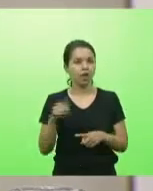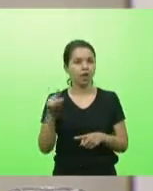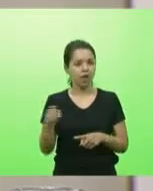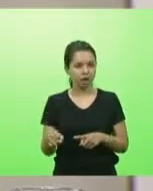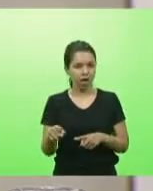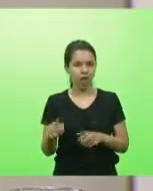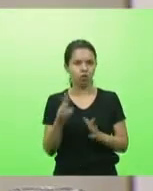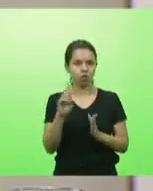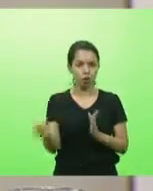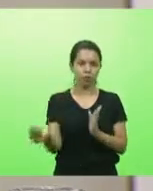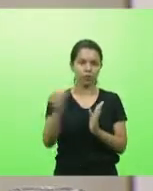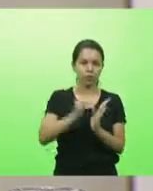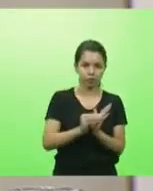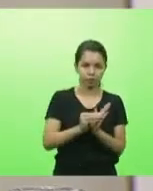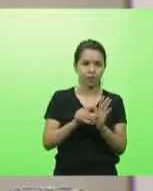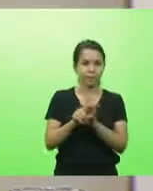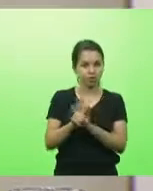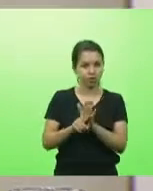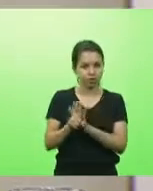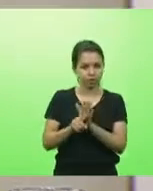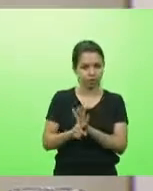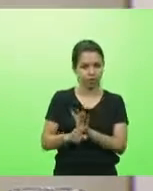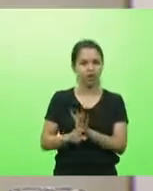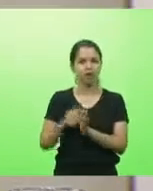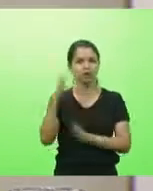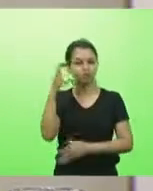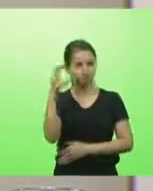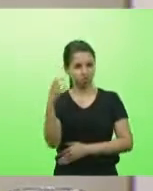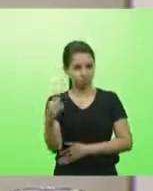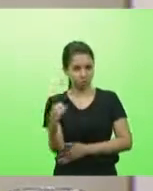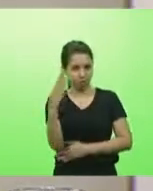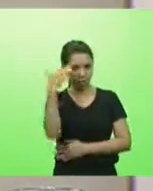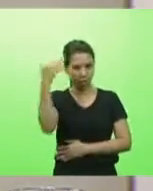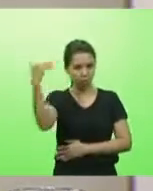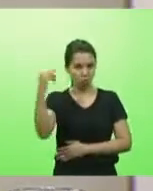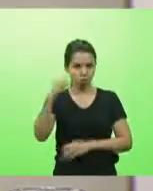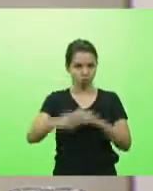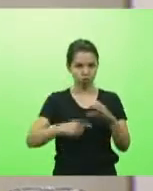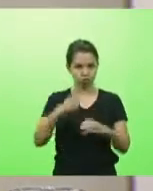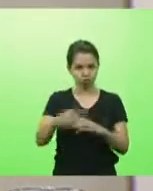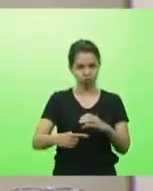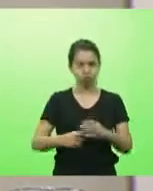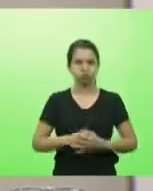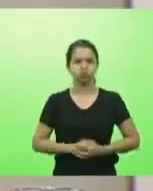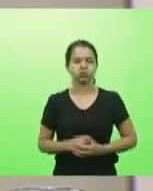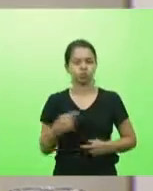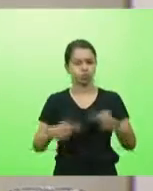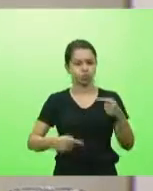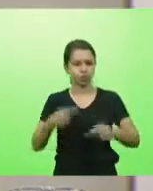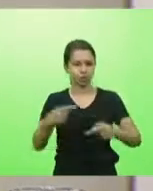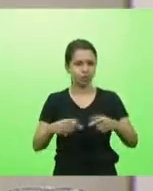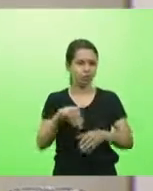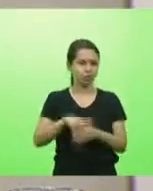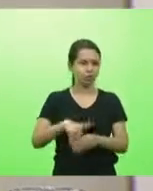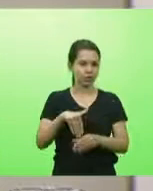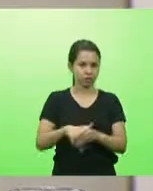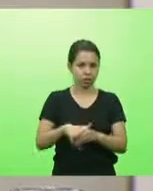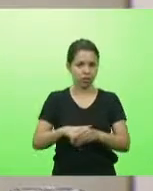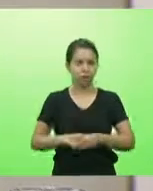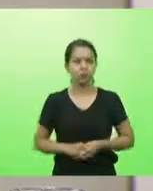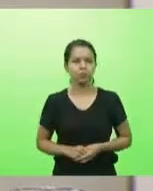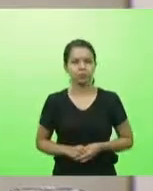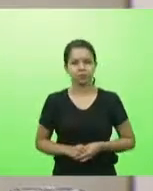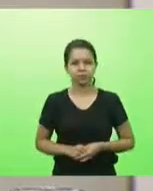identificou os cientistas mais influentes do mundo. Em discussão, não havendo quem queira discutir, em votação, deputados que aprovam, permaneçam como se